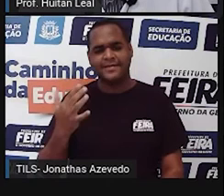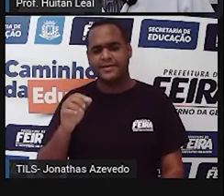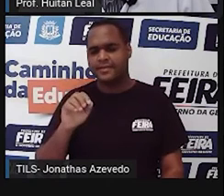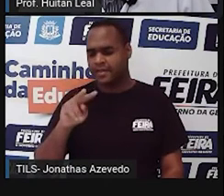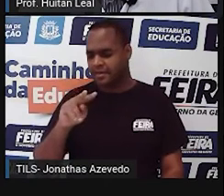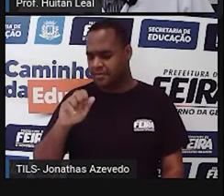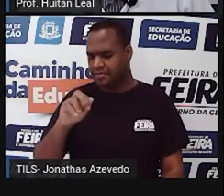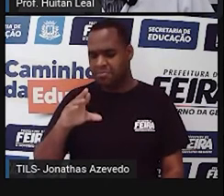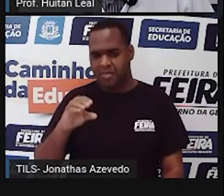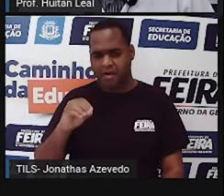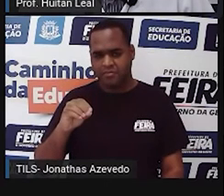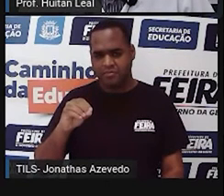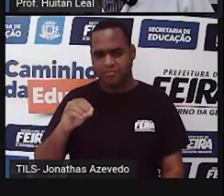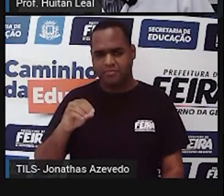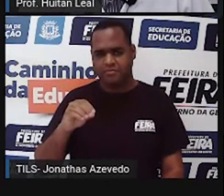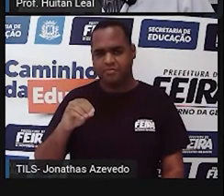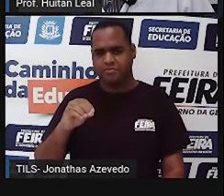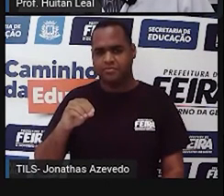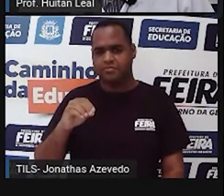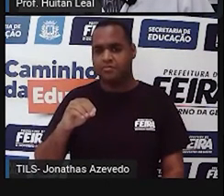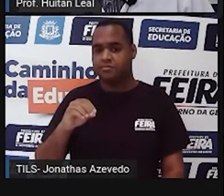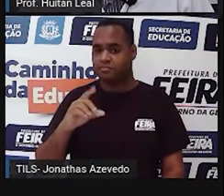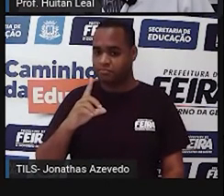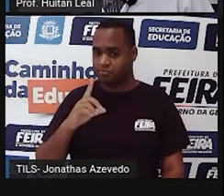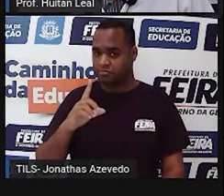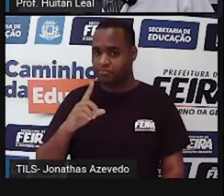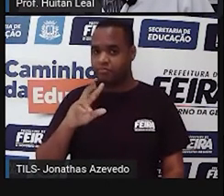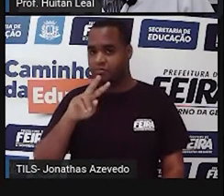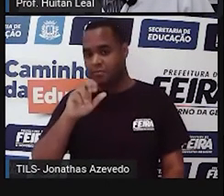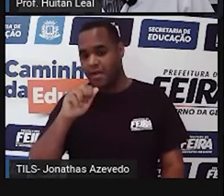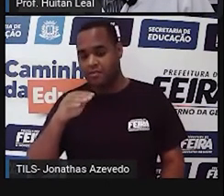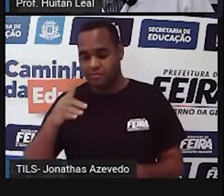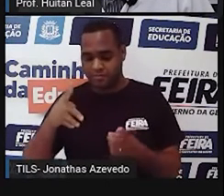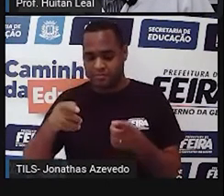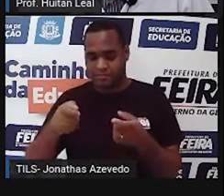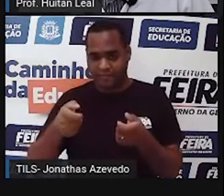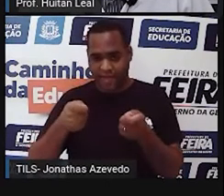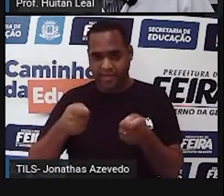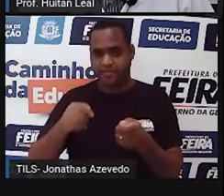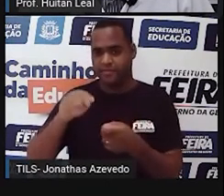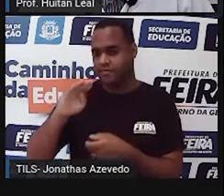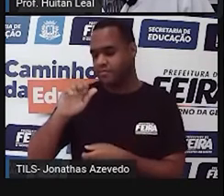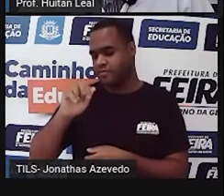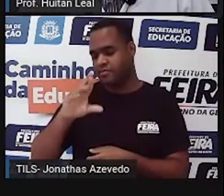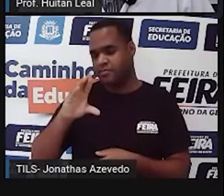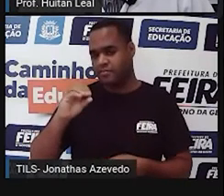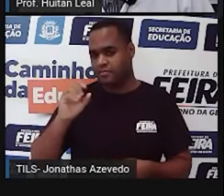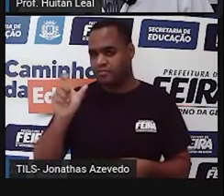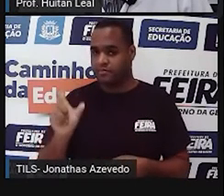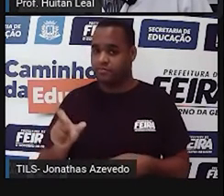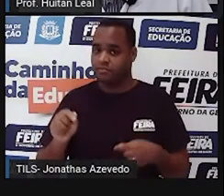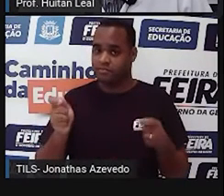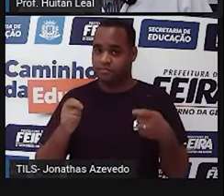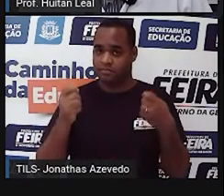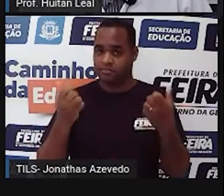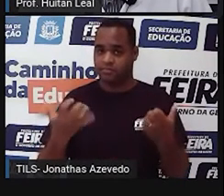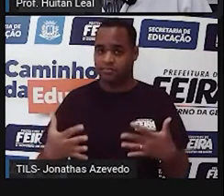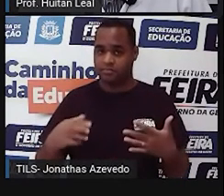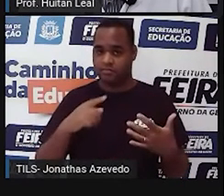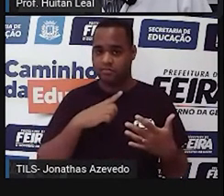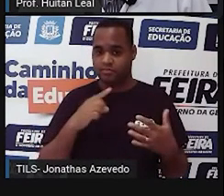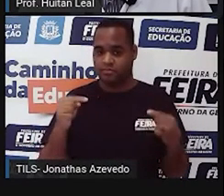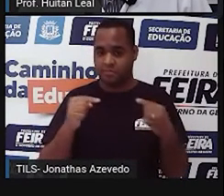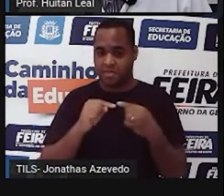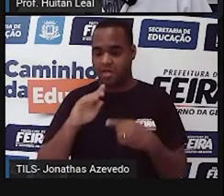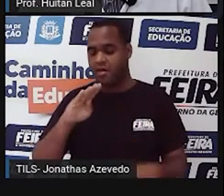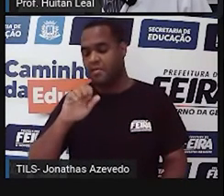Ou de que o vaso é feito? Perdão. O vaso é feito de barro. Então, a matéria com a qual